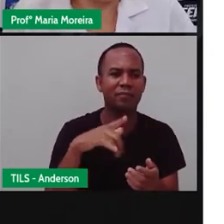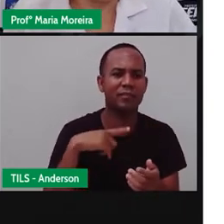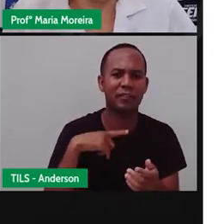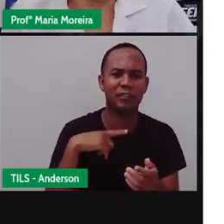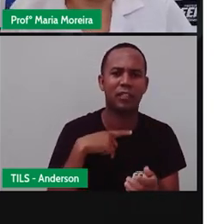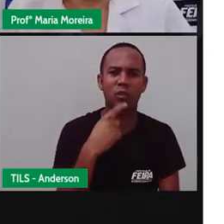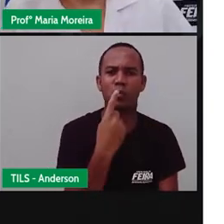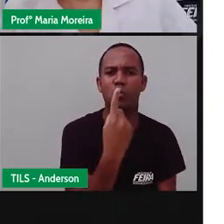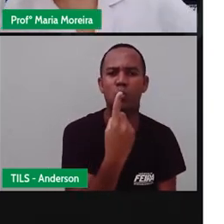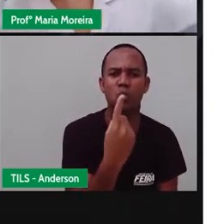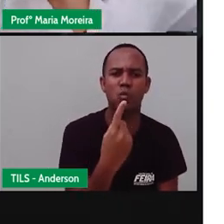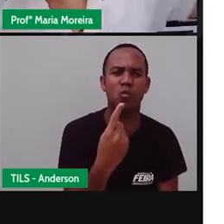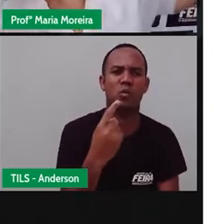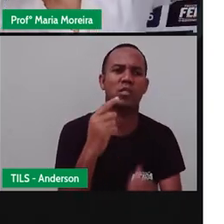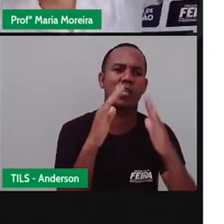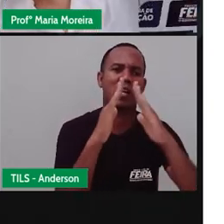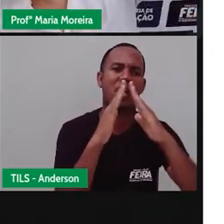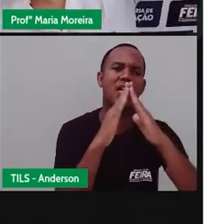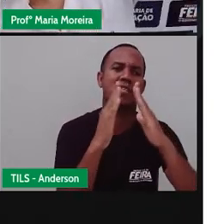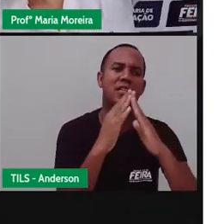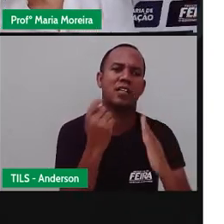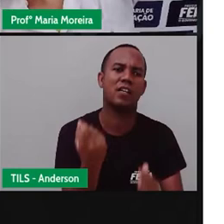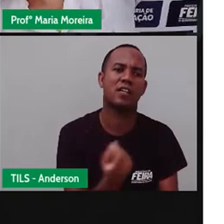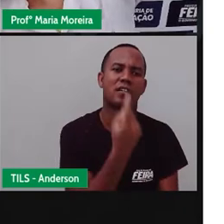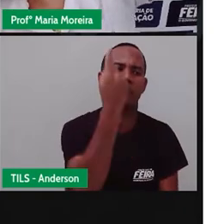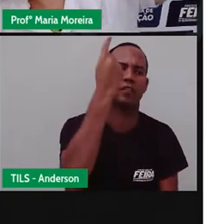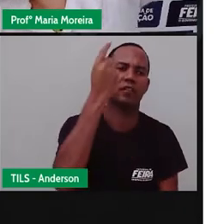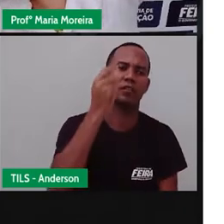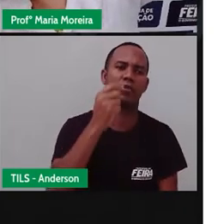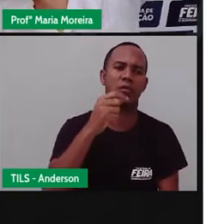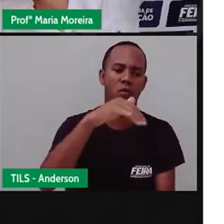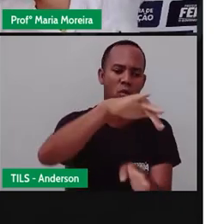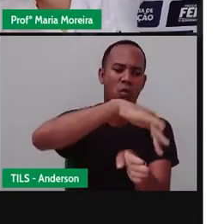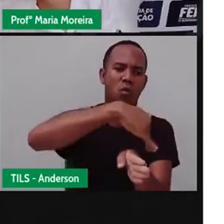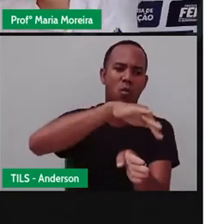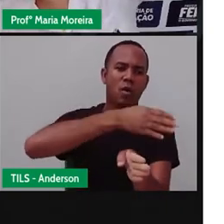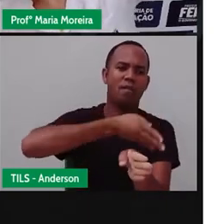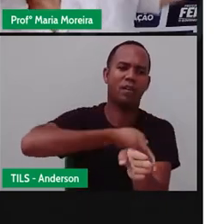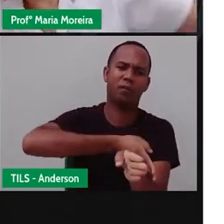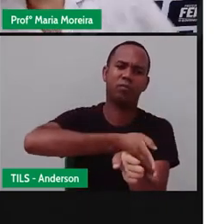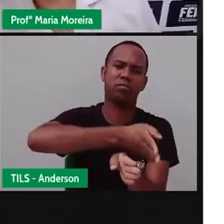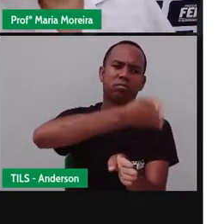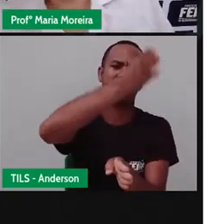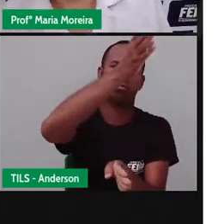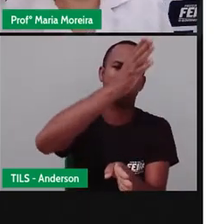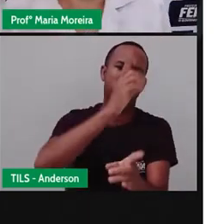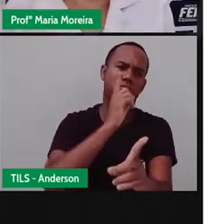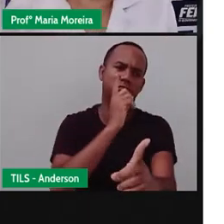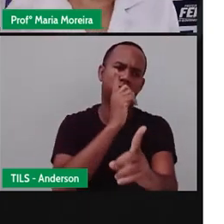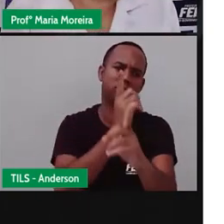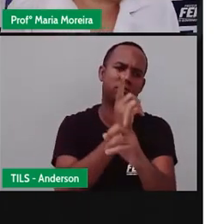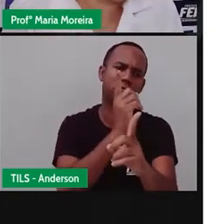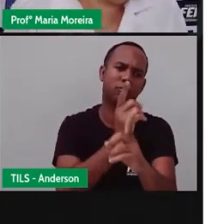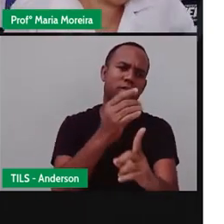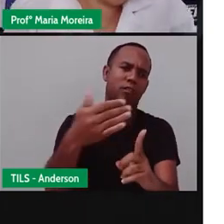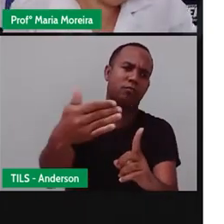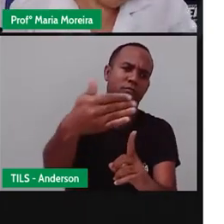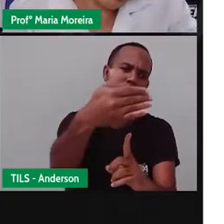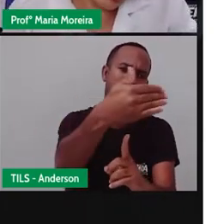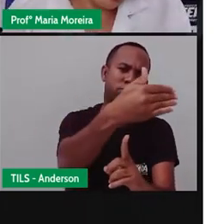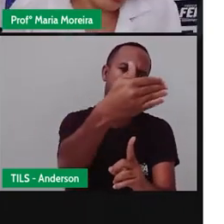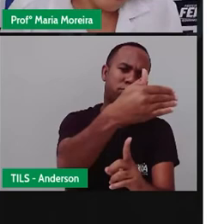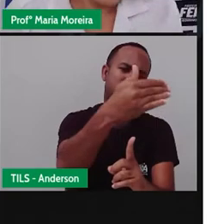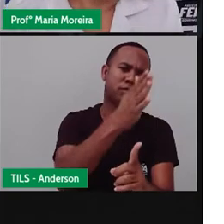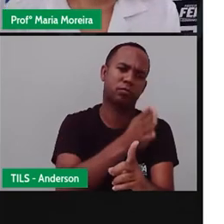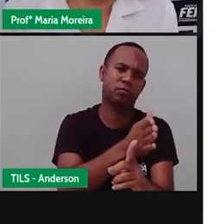a Carreira de Tu vai descendo aqui, ó. A rua. Vai, vai, vai. Chega lá no final, tu dobra a direita. Depois tu dobra a esquerda.